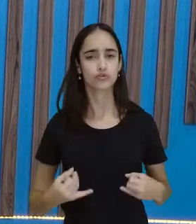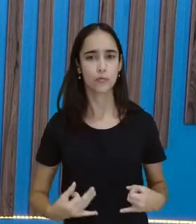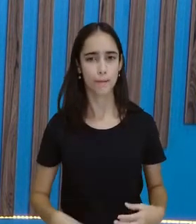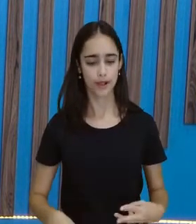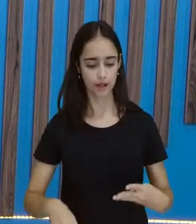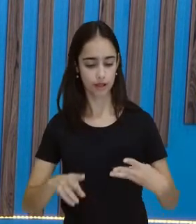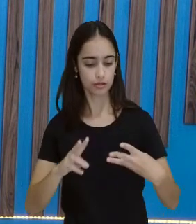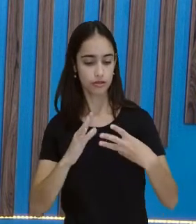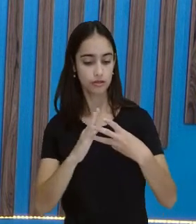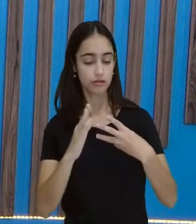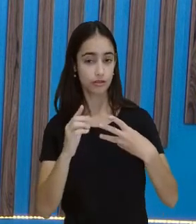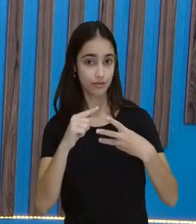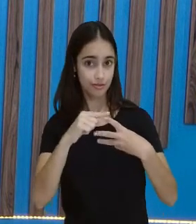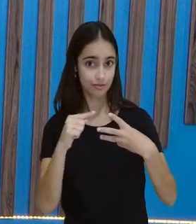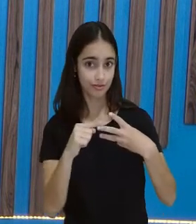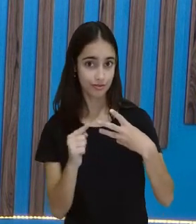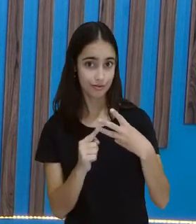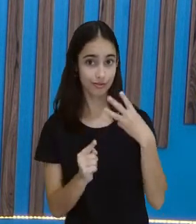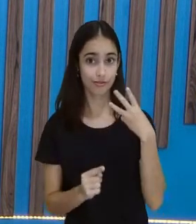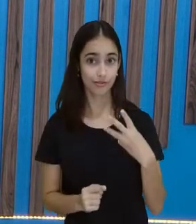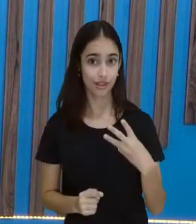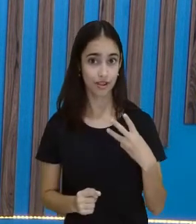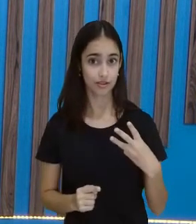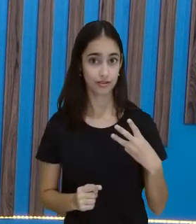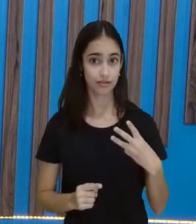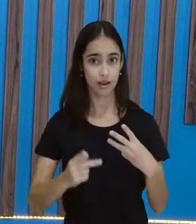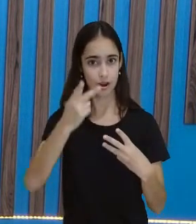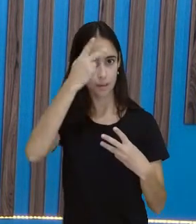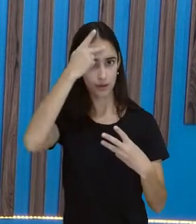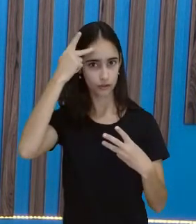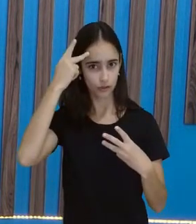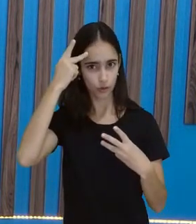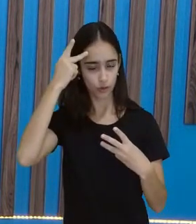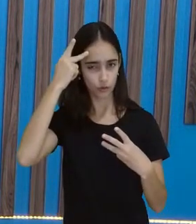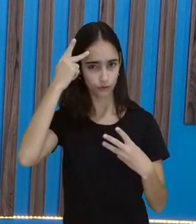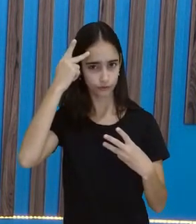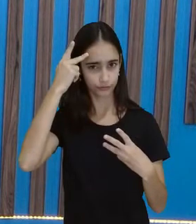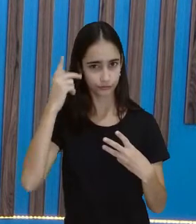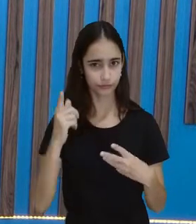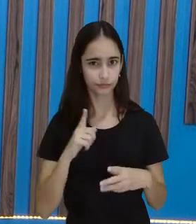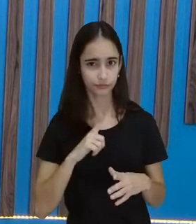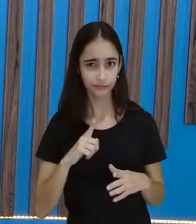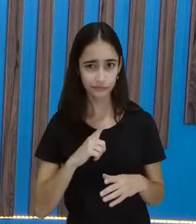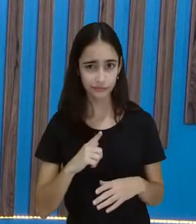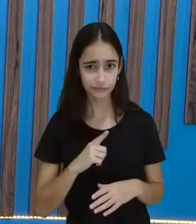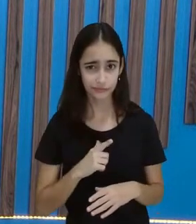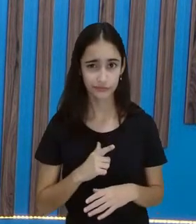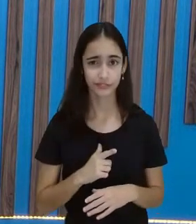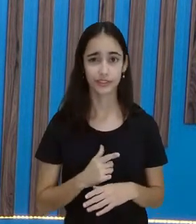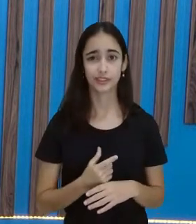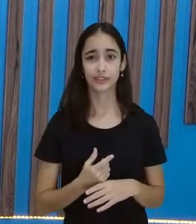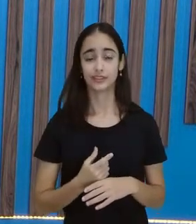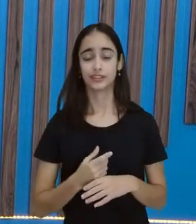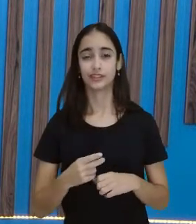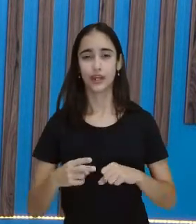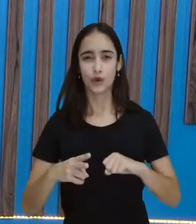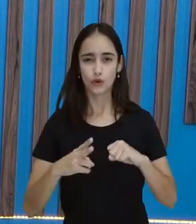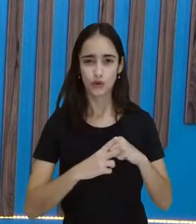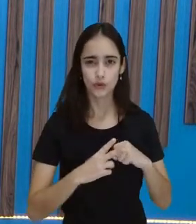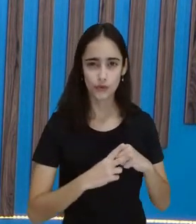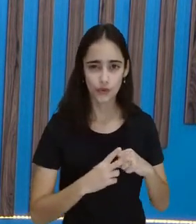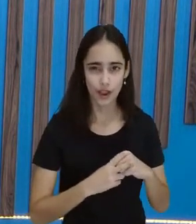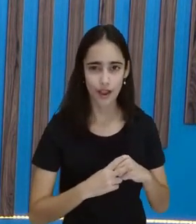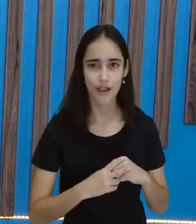Lembra que falamos sobre isso? Nos verbos, não é? Existem os pronomes, os pronomes pessoais do caso reto.